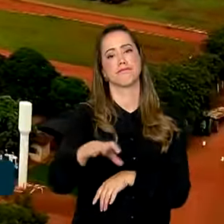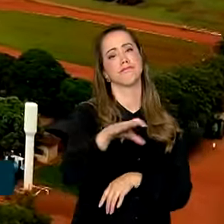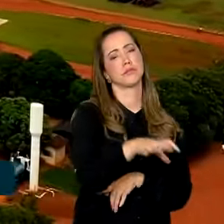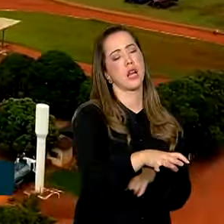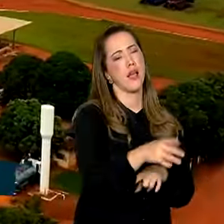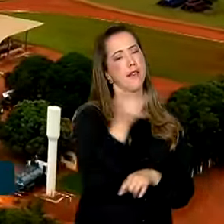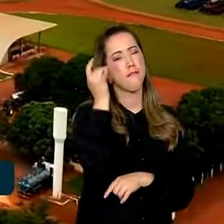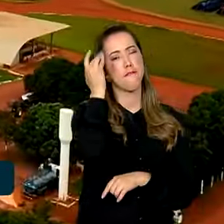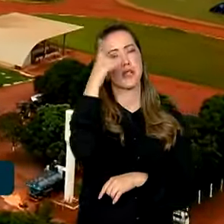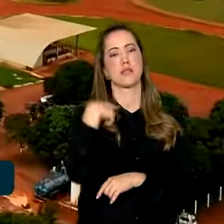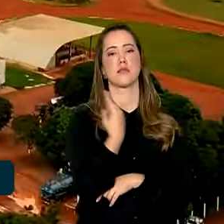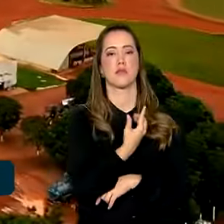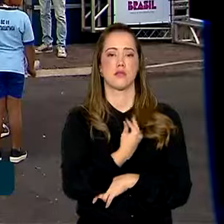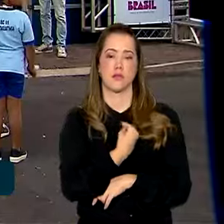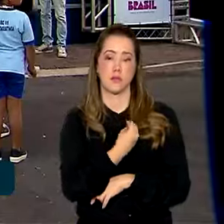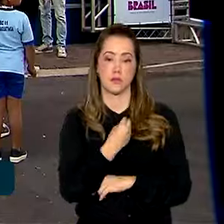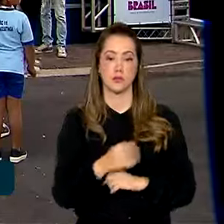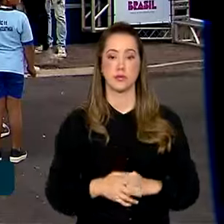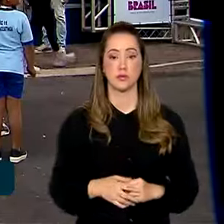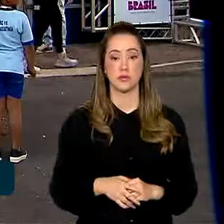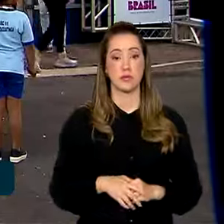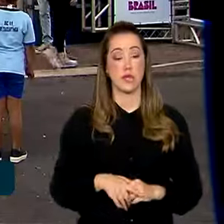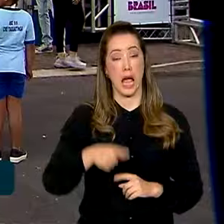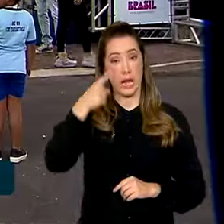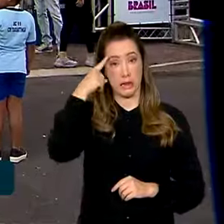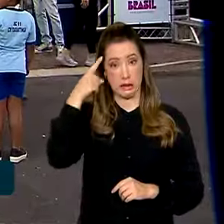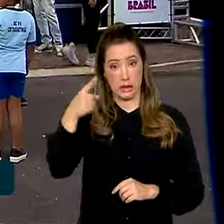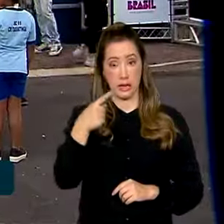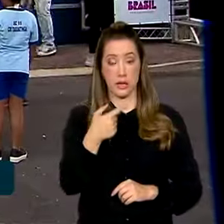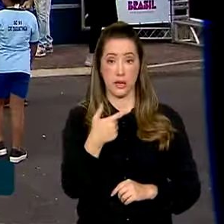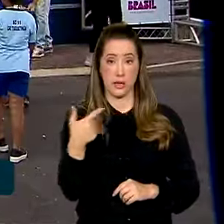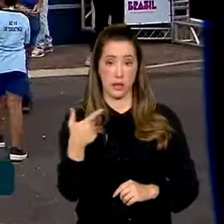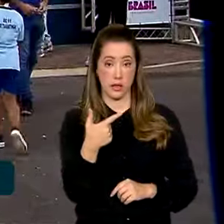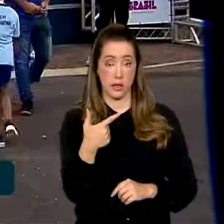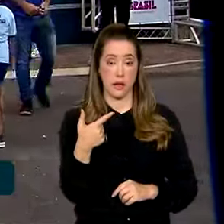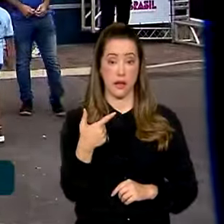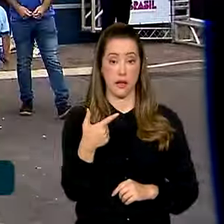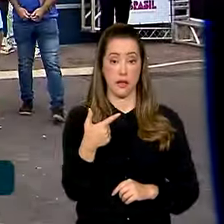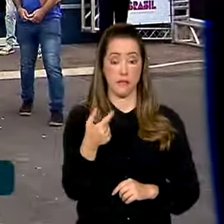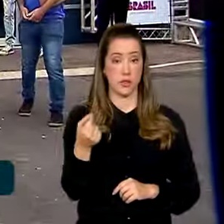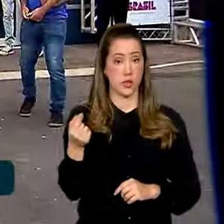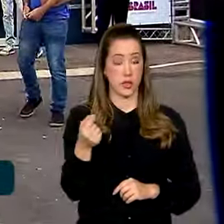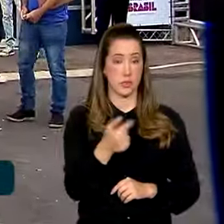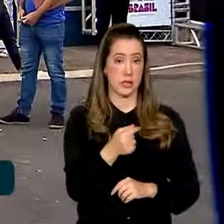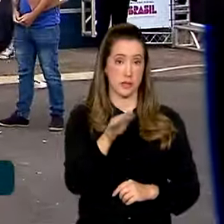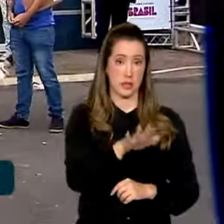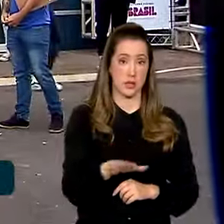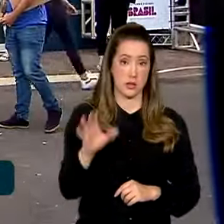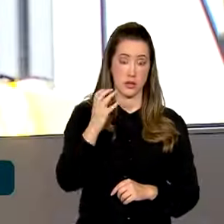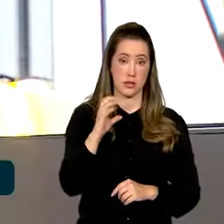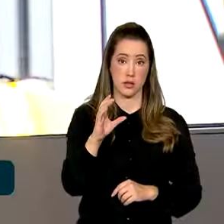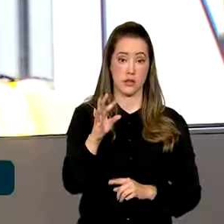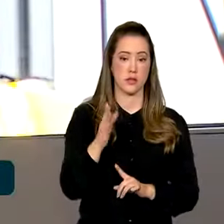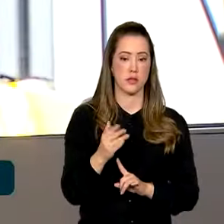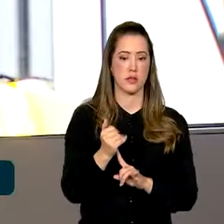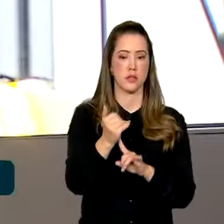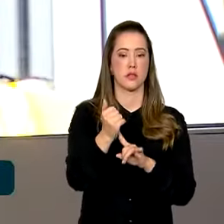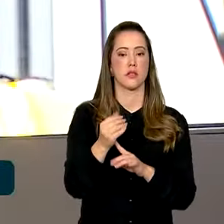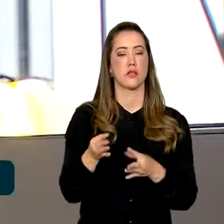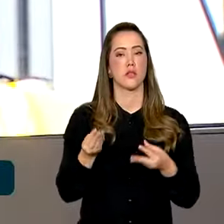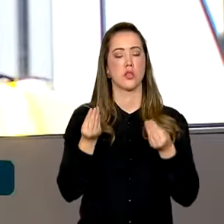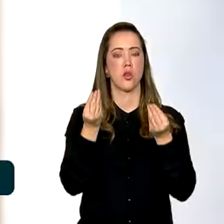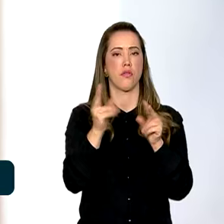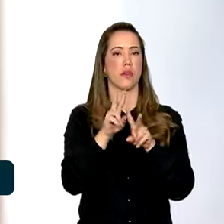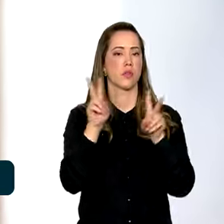facilitam as nossas vidas. A ideia da 20ª Semana Nacional de Ciência e Tecnologia, que traz